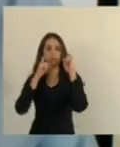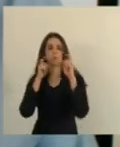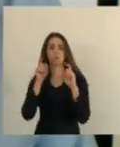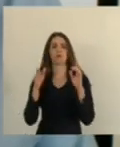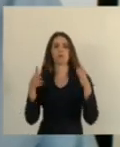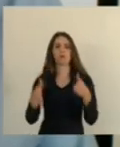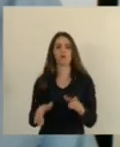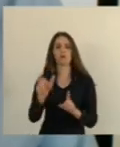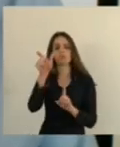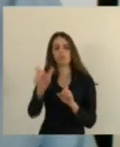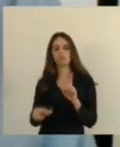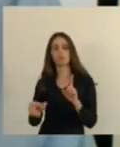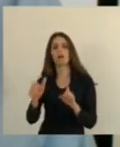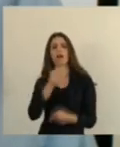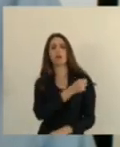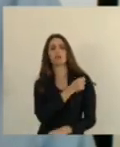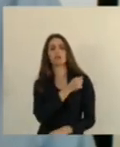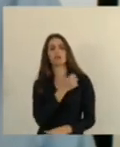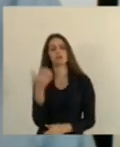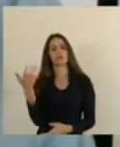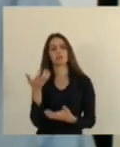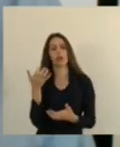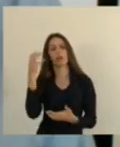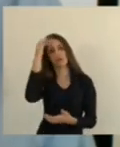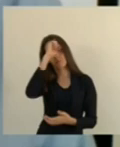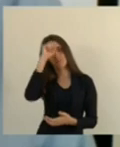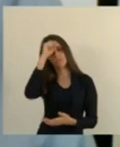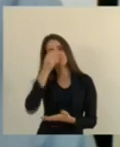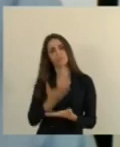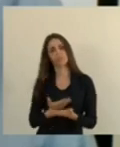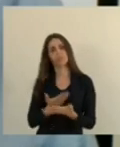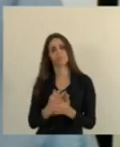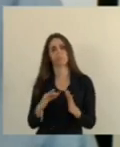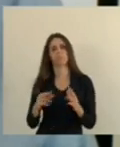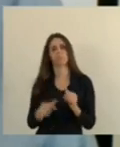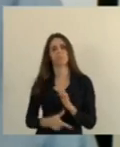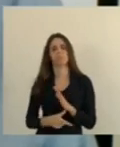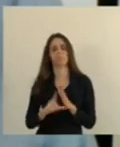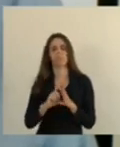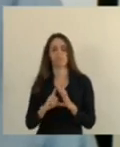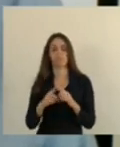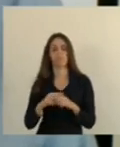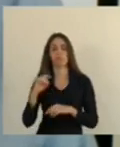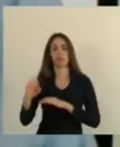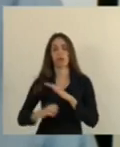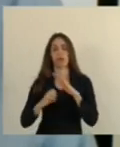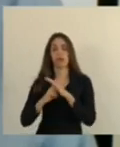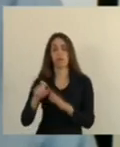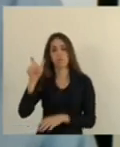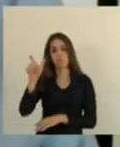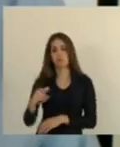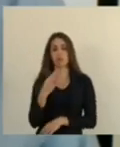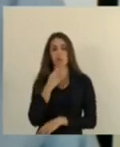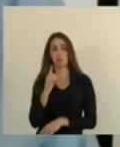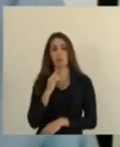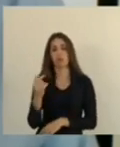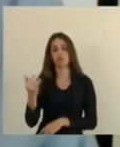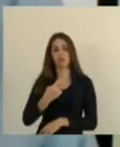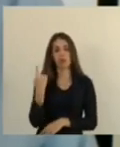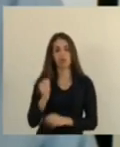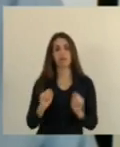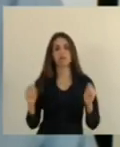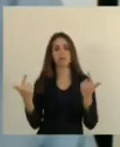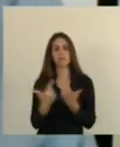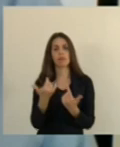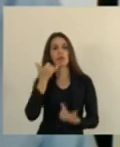acho que no caso dessa empresa foi uma empresa extremamente arrogante não conheço extremamente arrogante a Assembleia entrou em contato para que eles